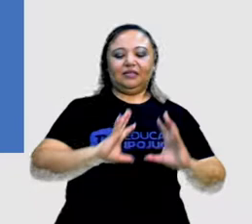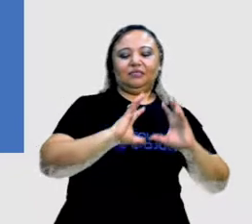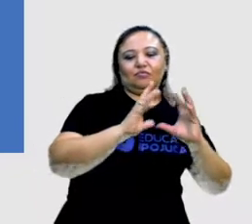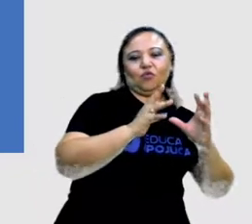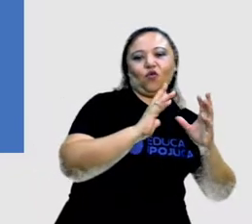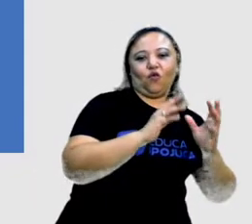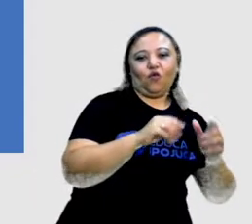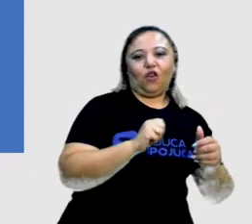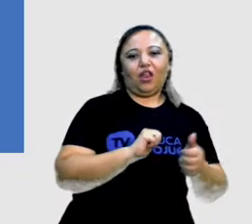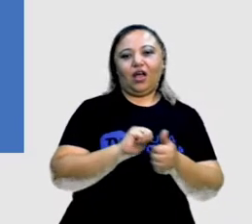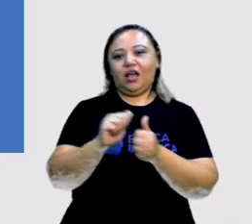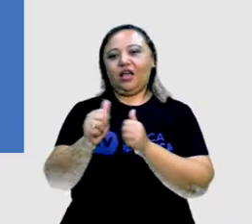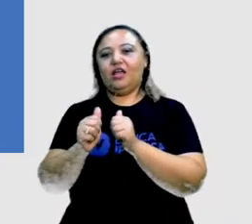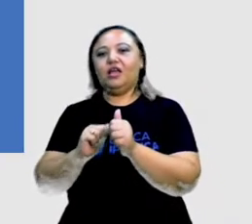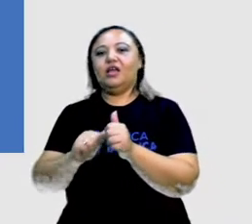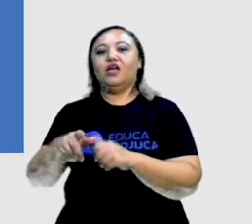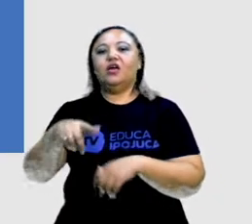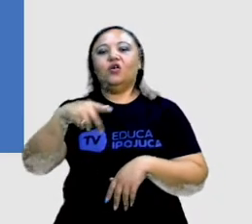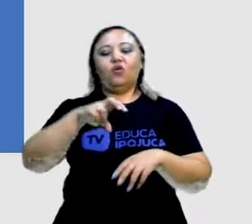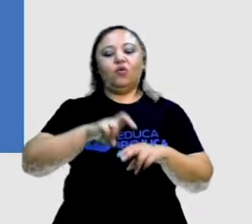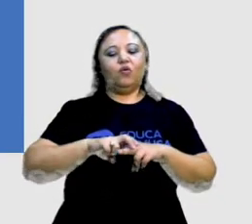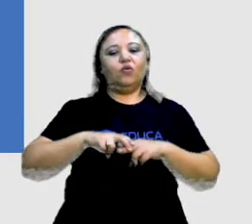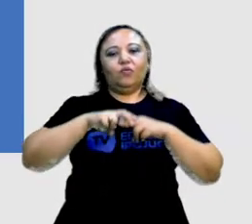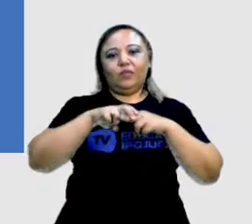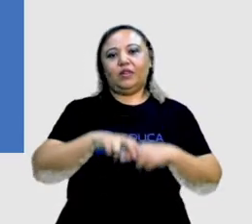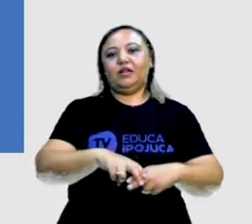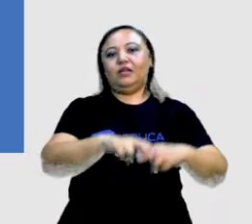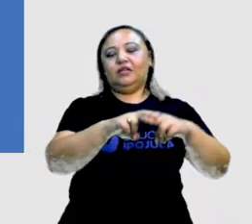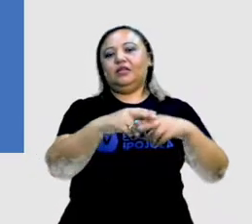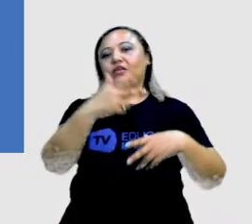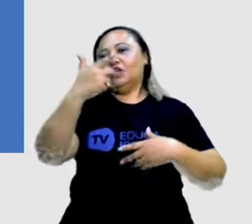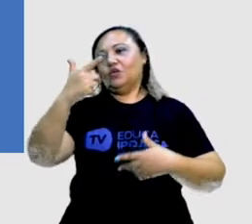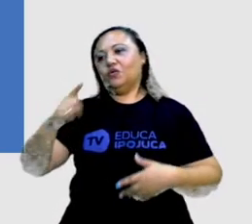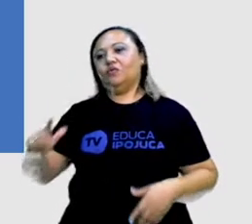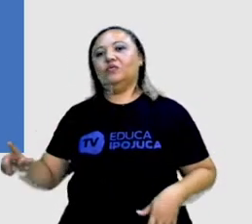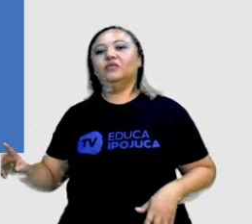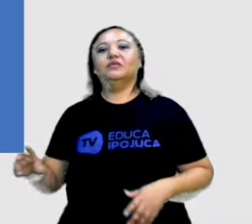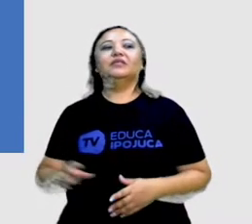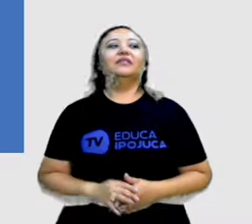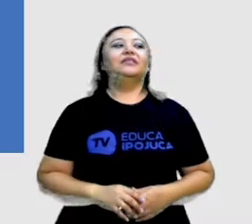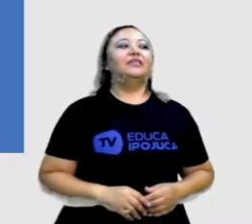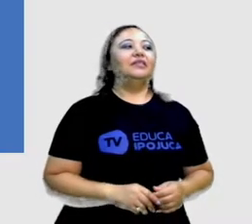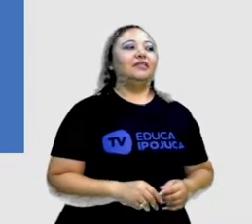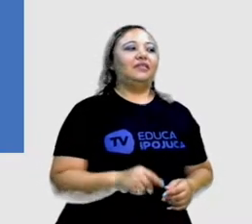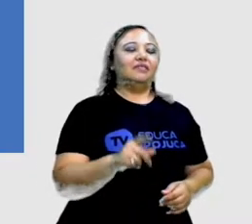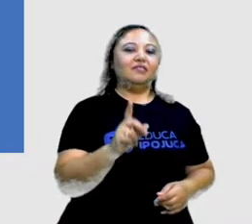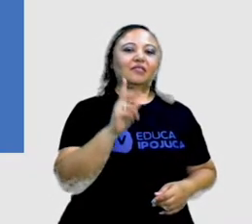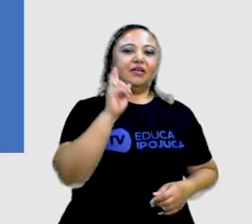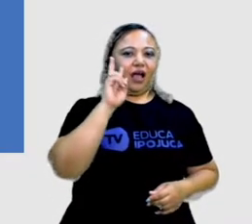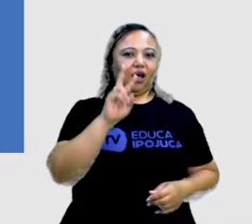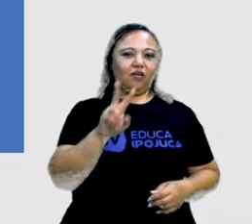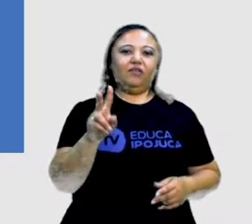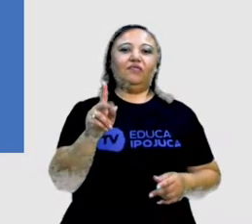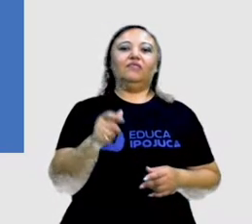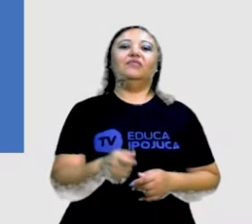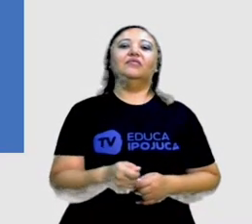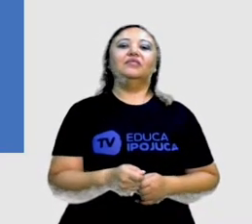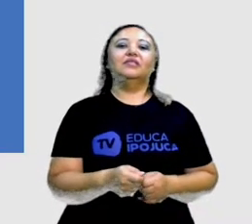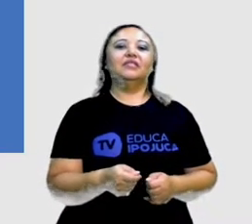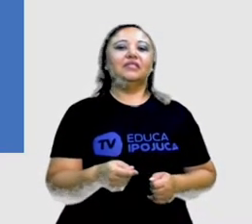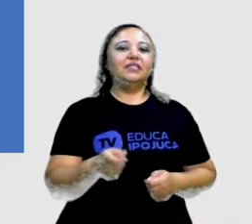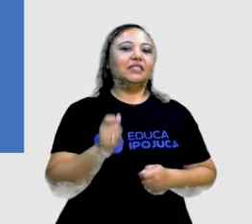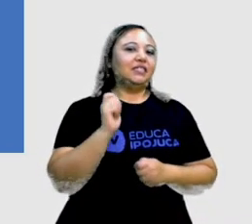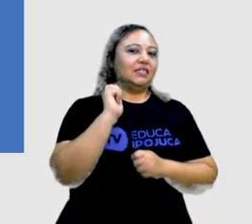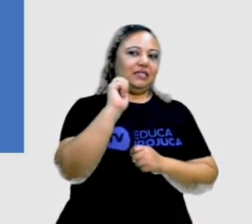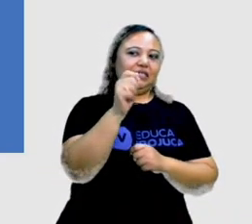crianças no balanço, outros exercitando-se. Pipas! Talvez chovesse, talvez ventasse.